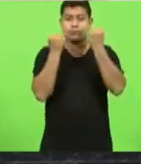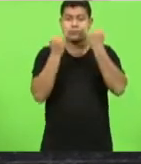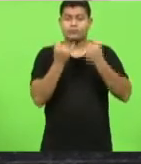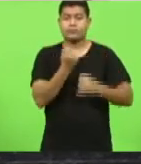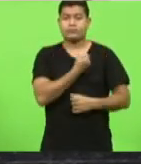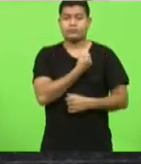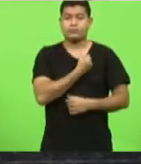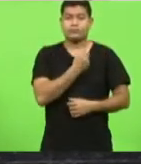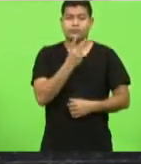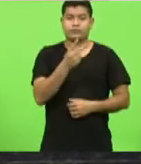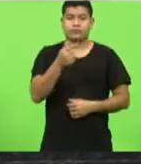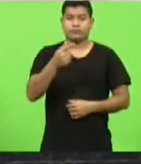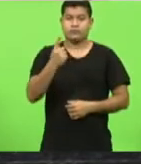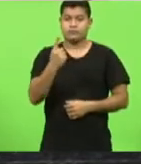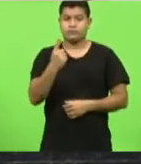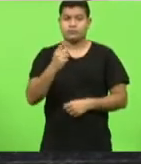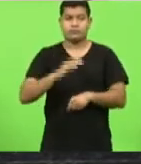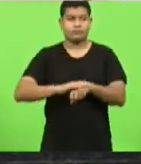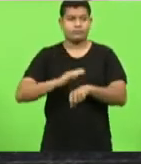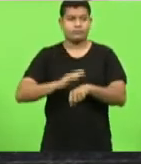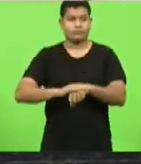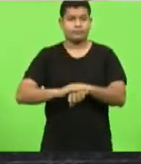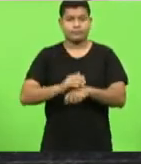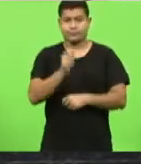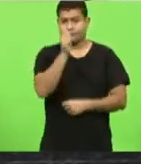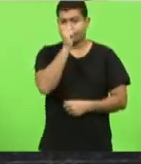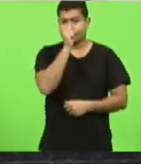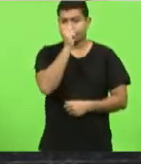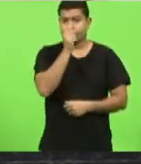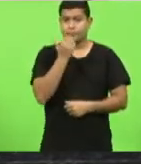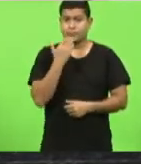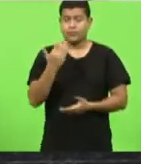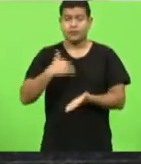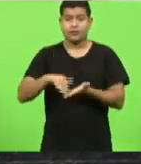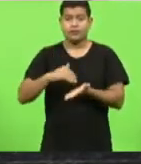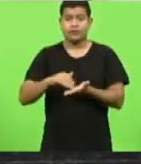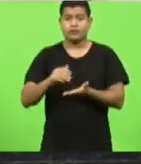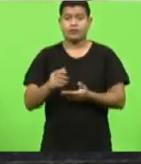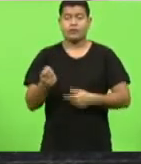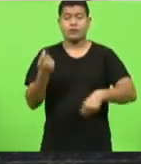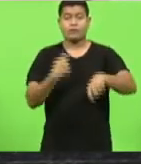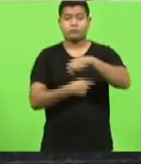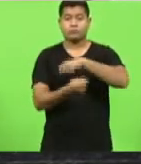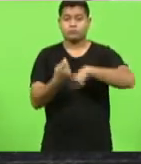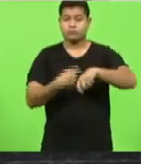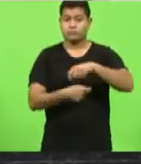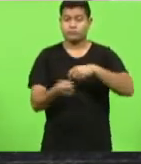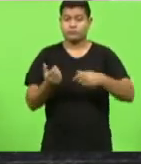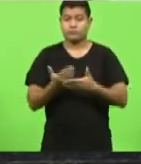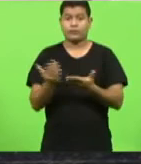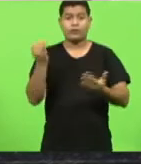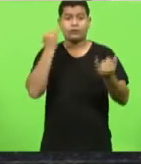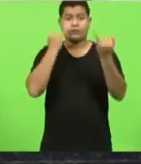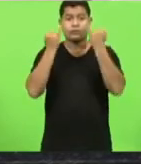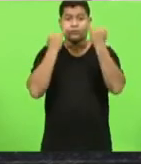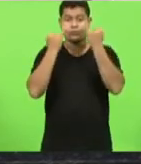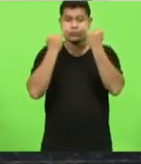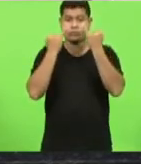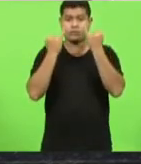271 deputado João Amin solicitando ao secretário de estado da administração informações acerca do